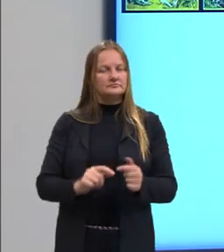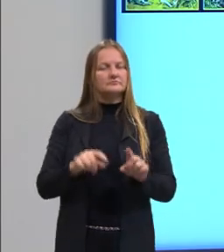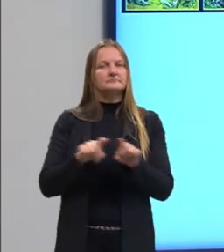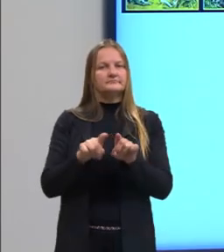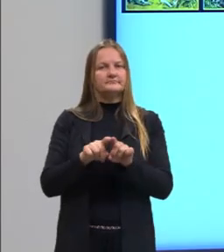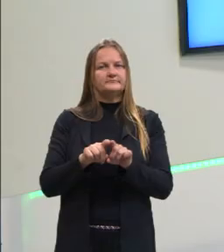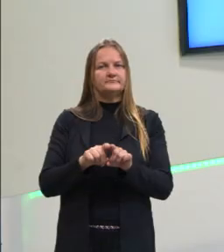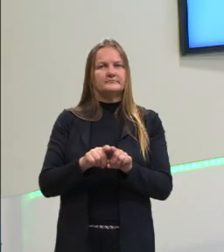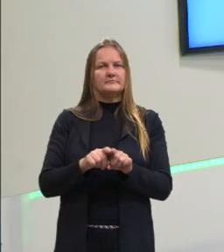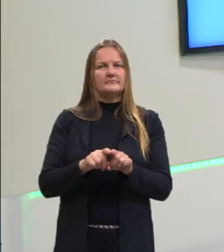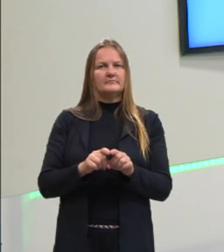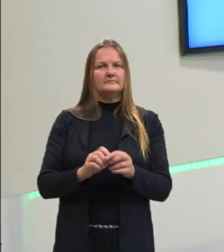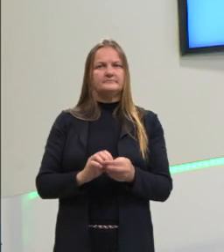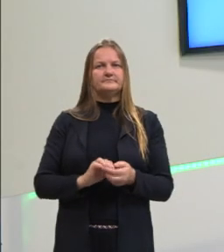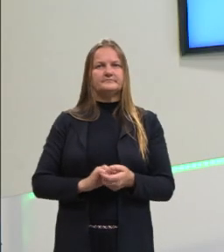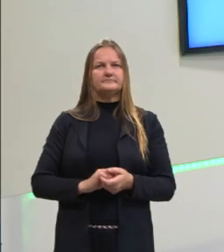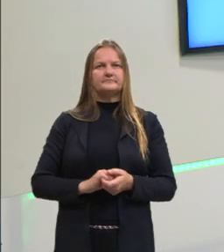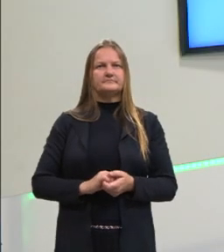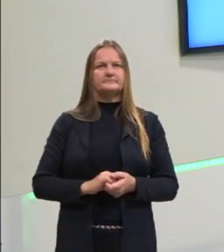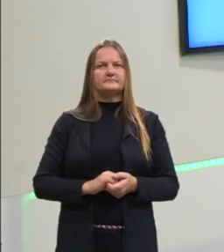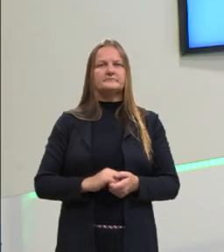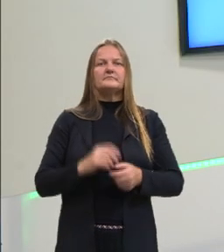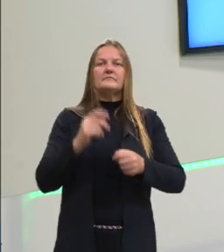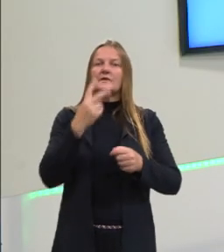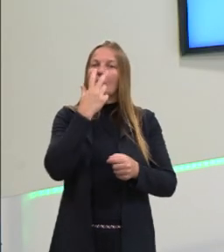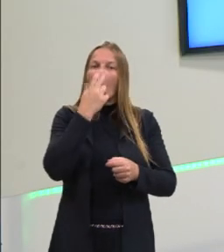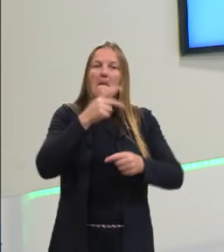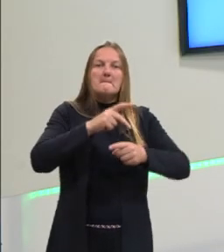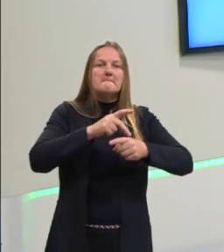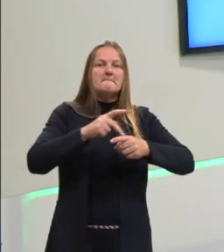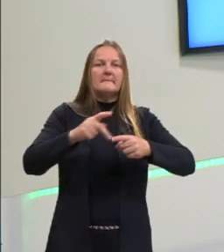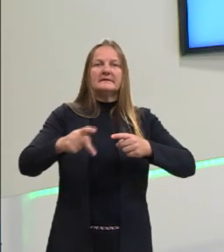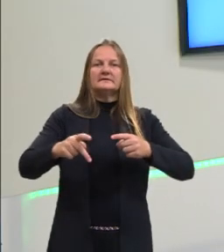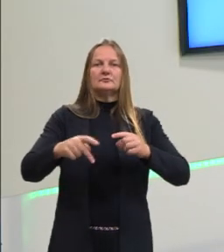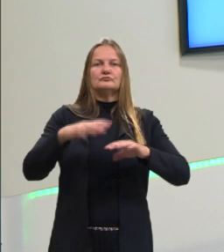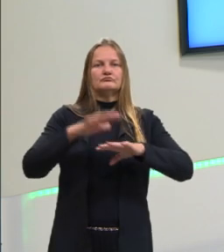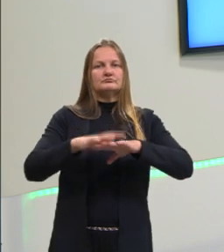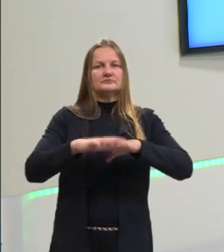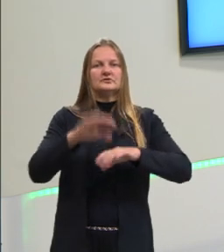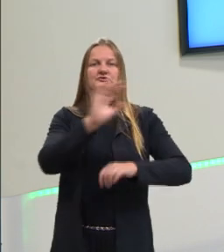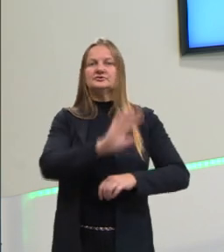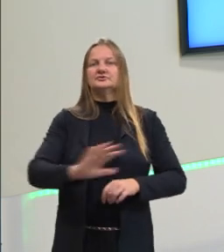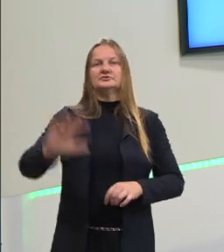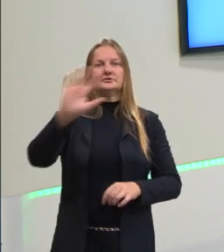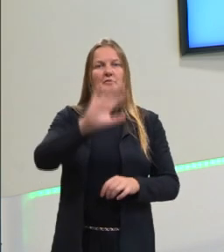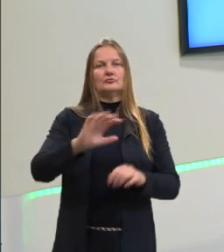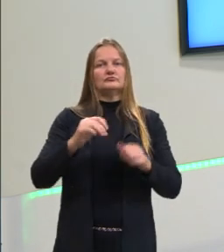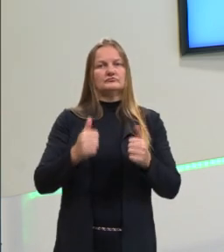que há um padrão, esse padrão matemático e é um padrão geral para todo mundo.